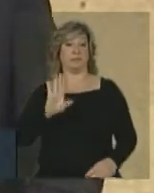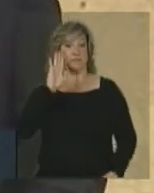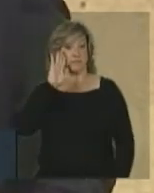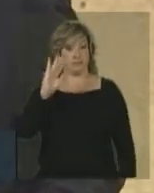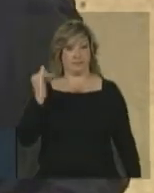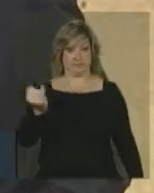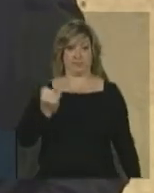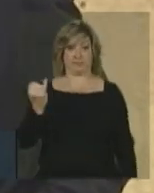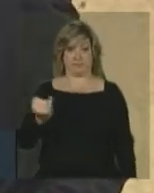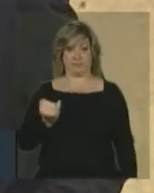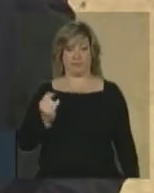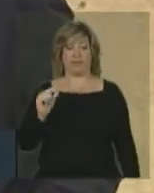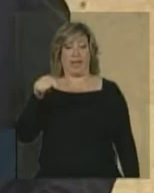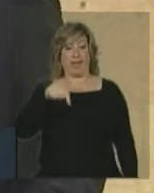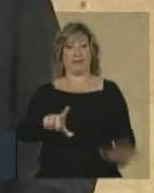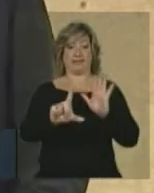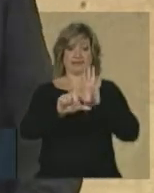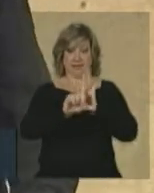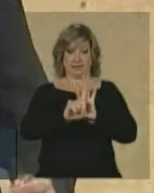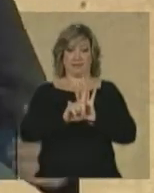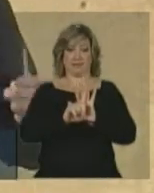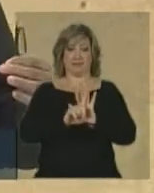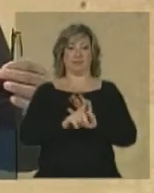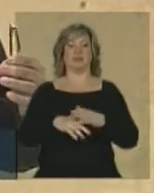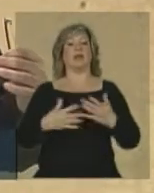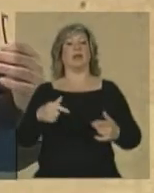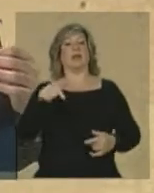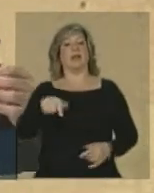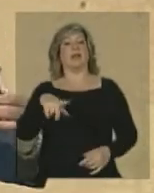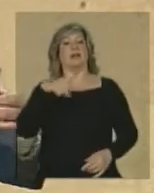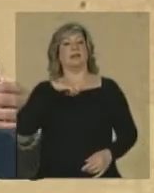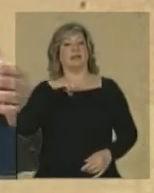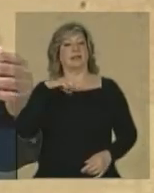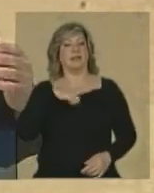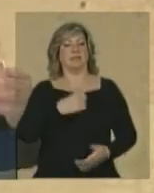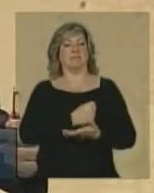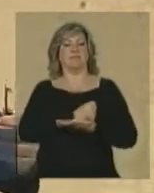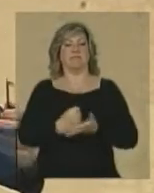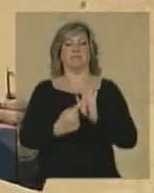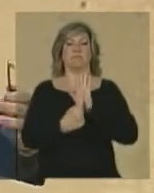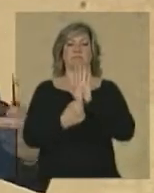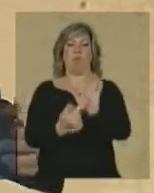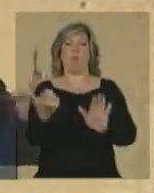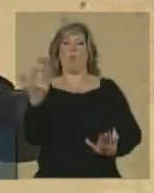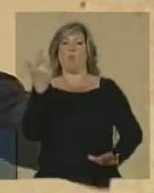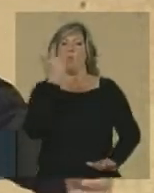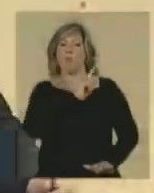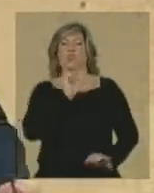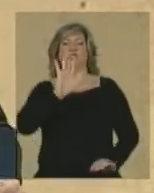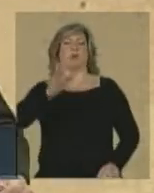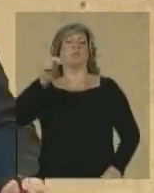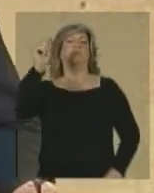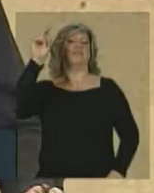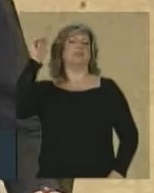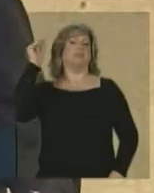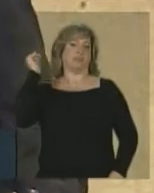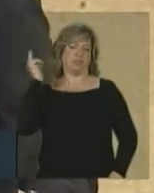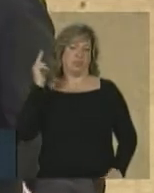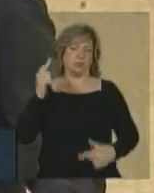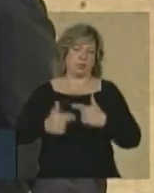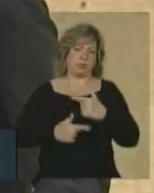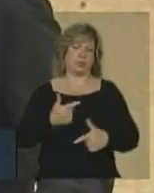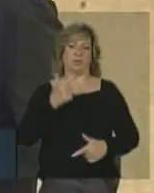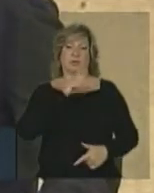Fundamentalmente, essa lei, portanto, ela vem marcar uma conquista de há muito pleiteada. A